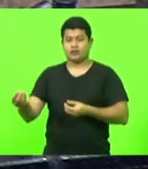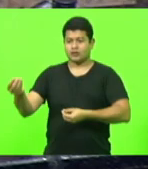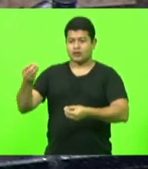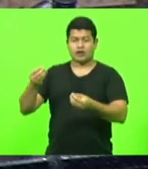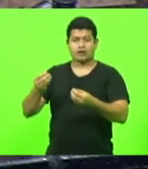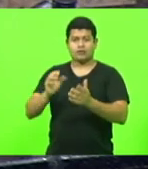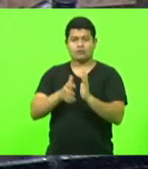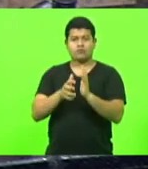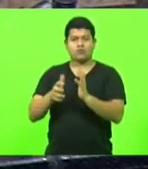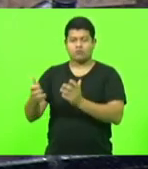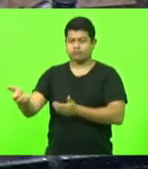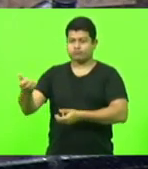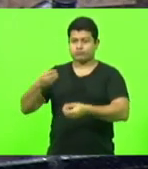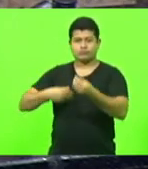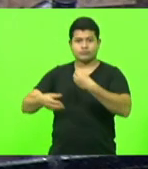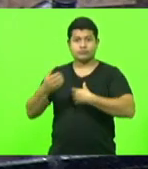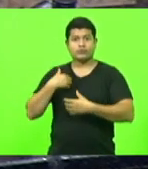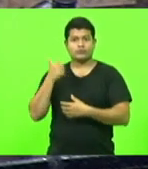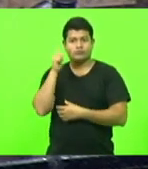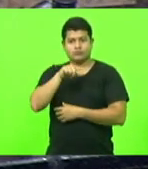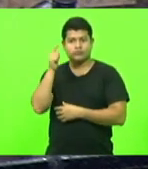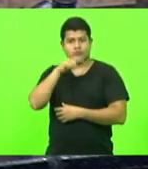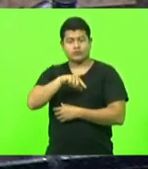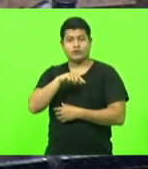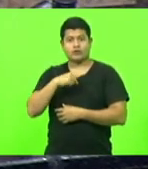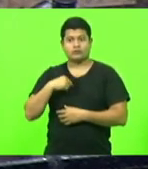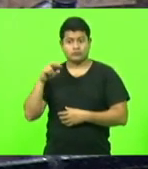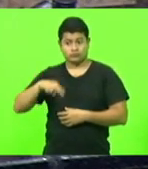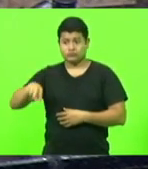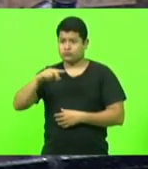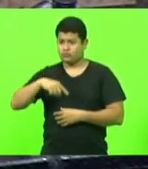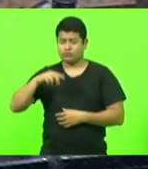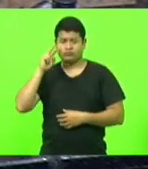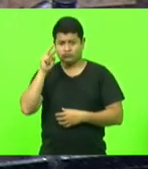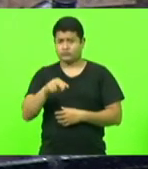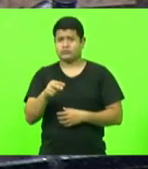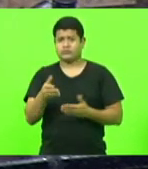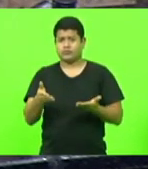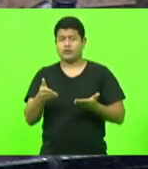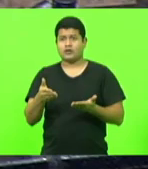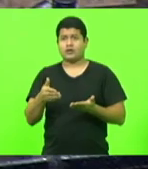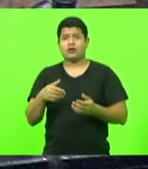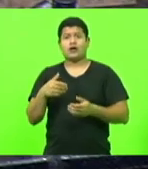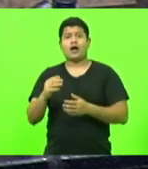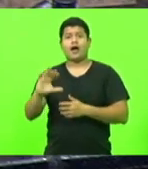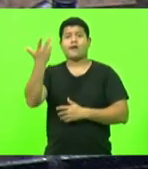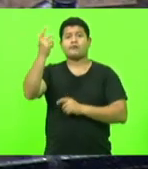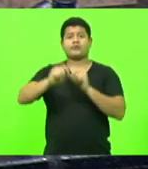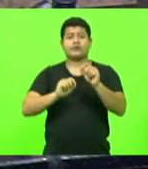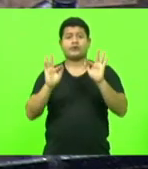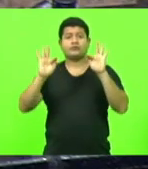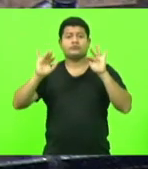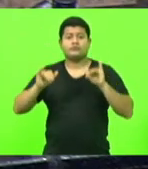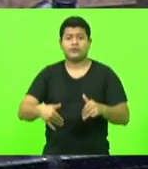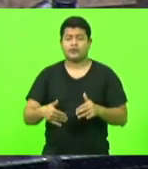isso nitidamente aconteceu, e salvaram o Moisés. Ou seja,